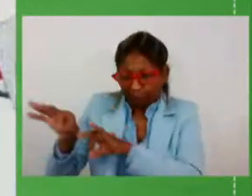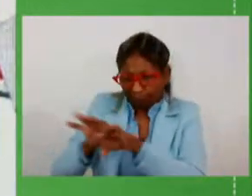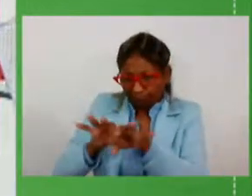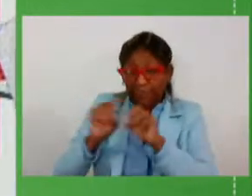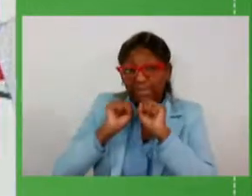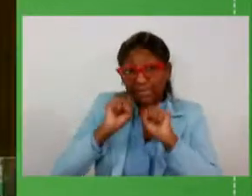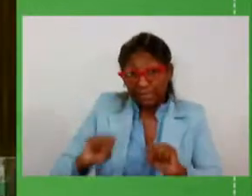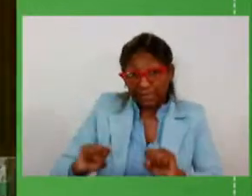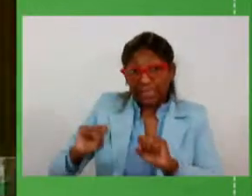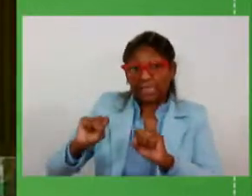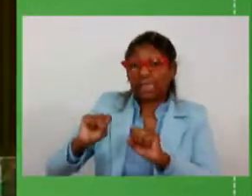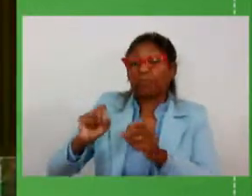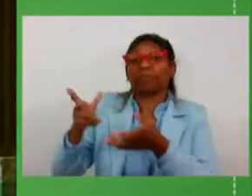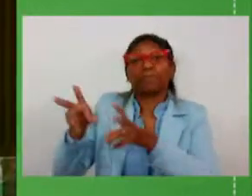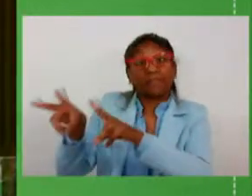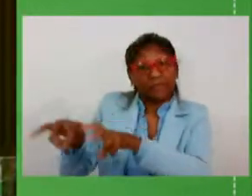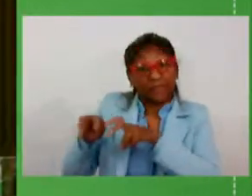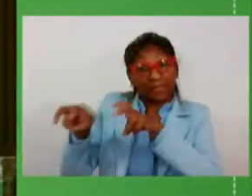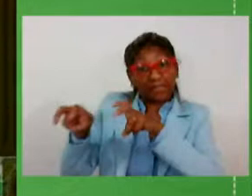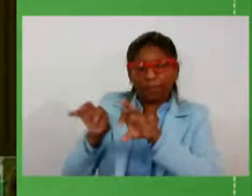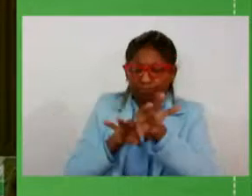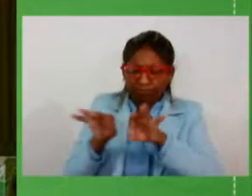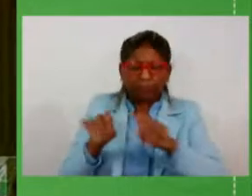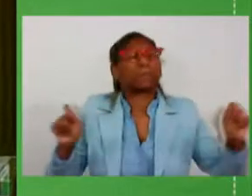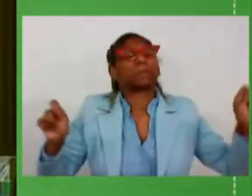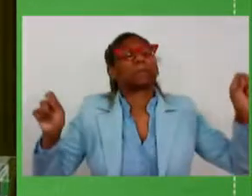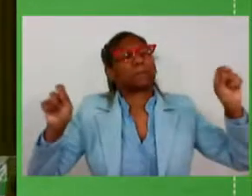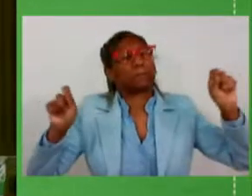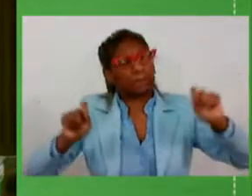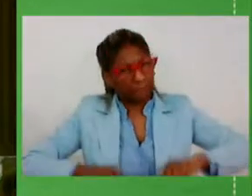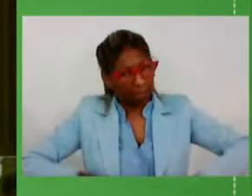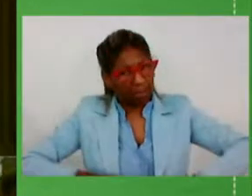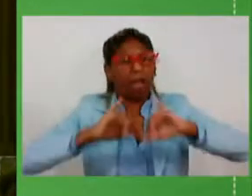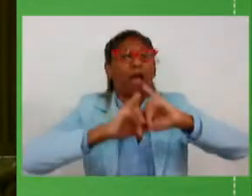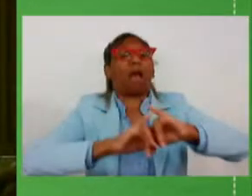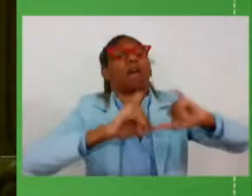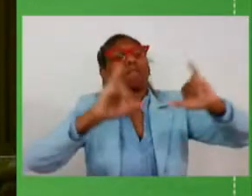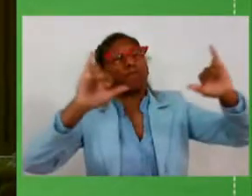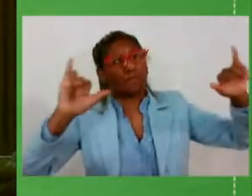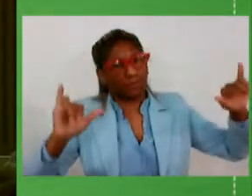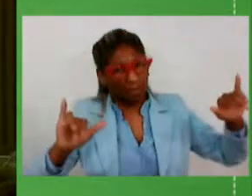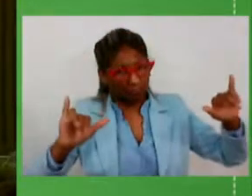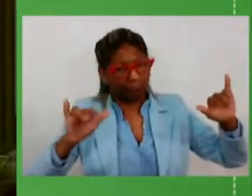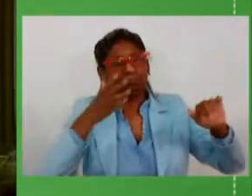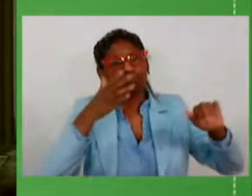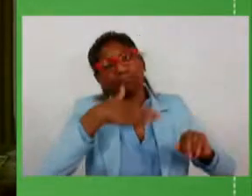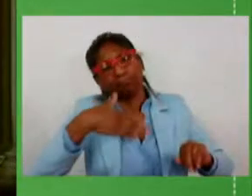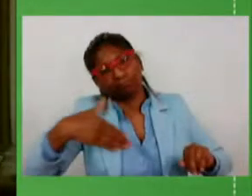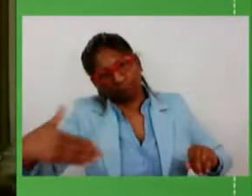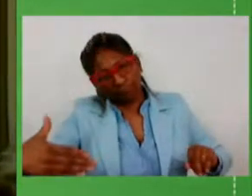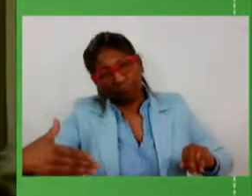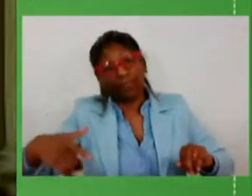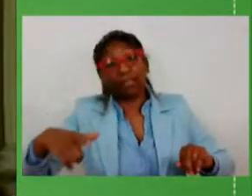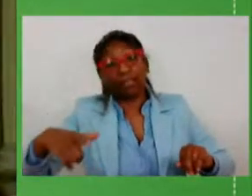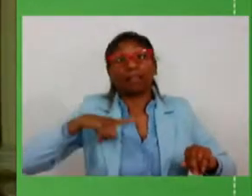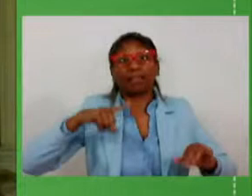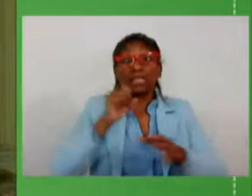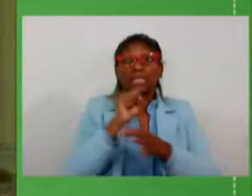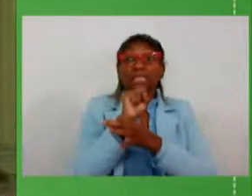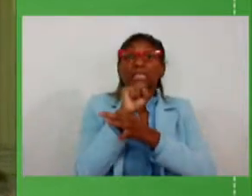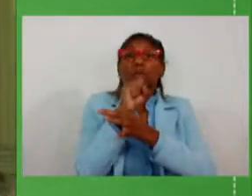segurança do que nós temos capacidade de anunciar para segurar o fluxo financeiro que garanta a boa evolução